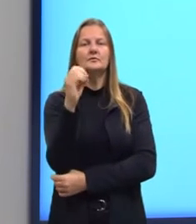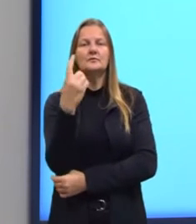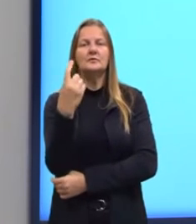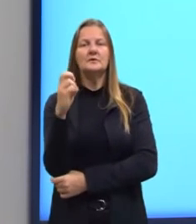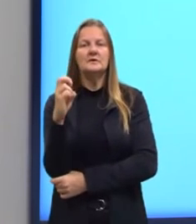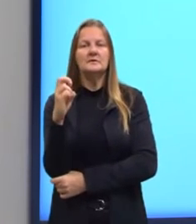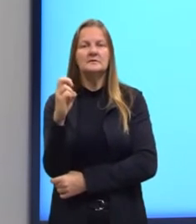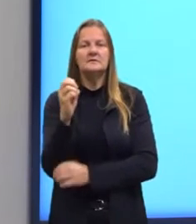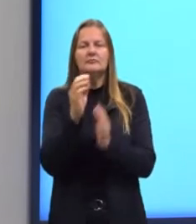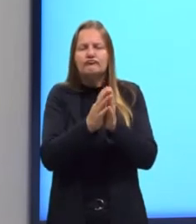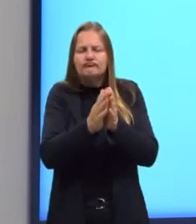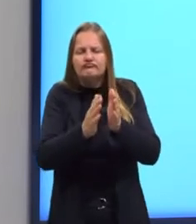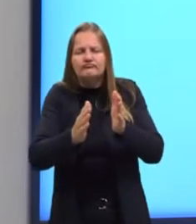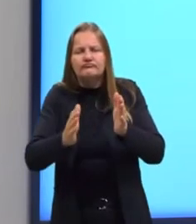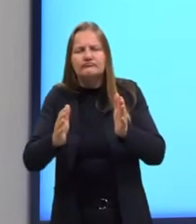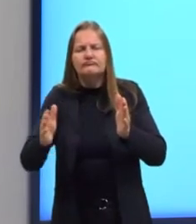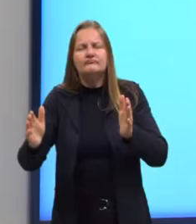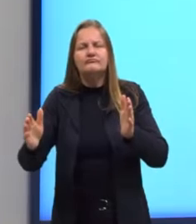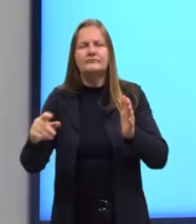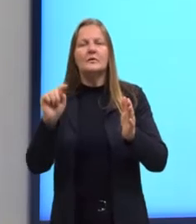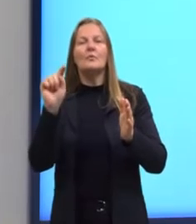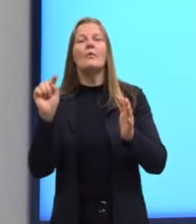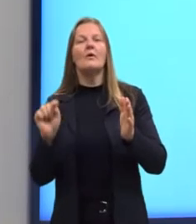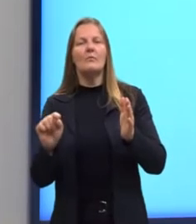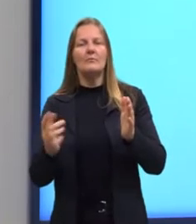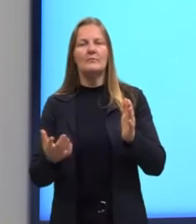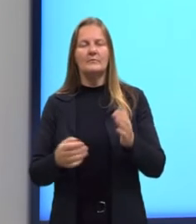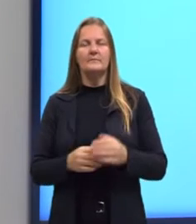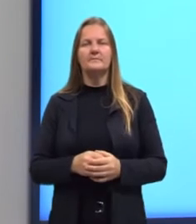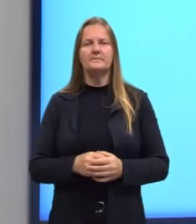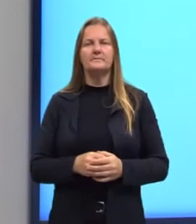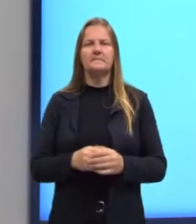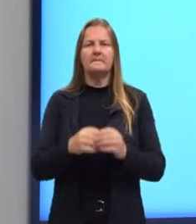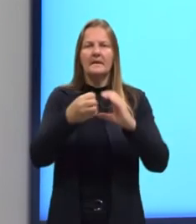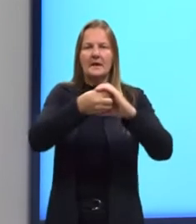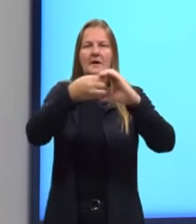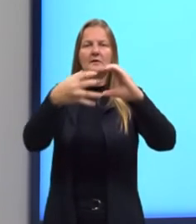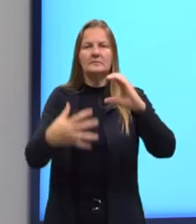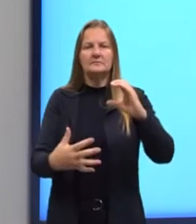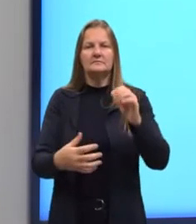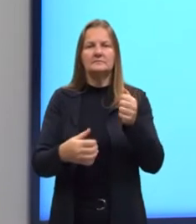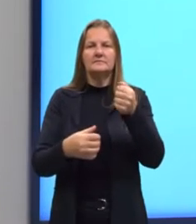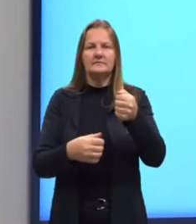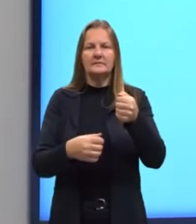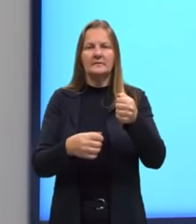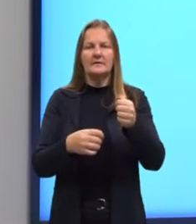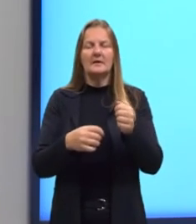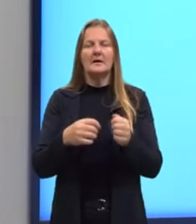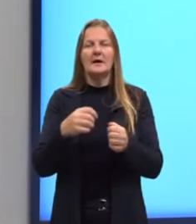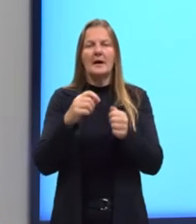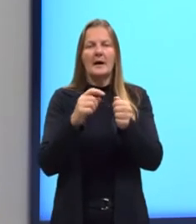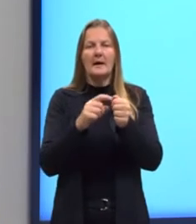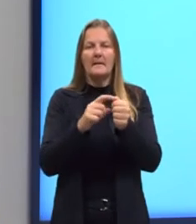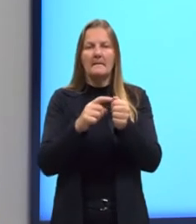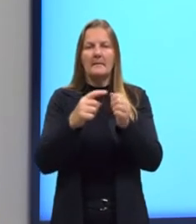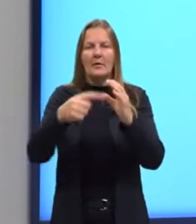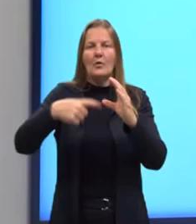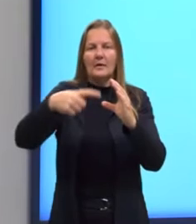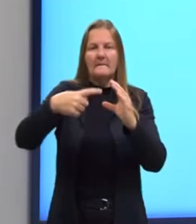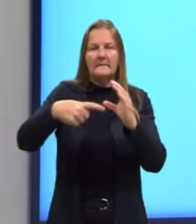desta sequência. E nós classificamos, então, em A, rolamento, B,